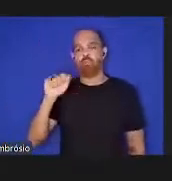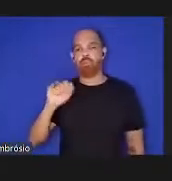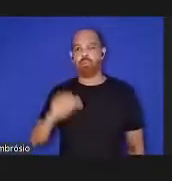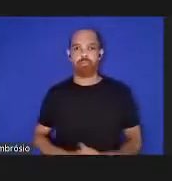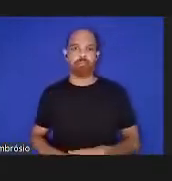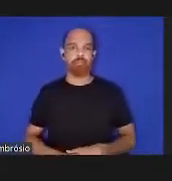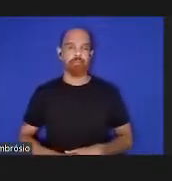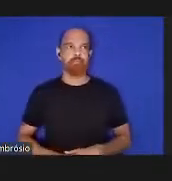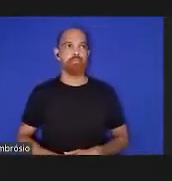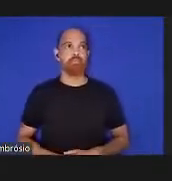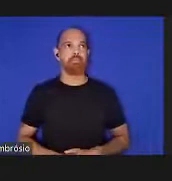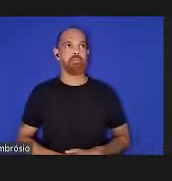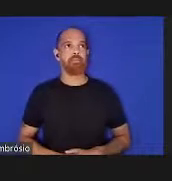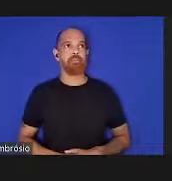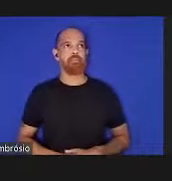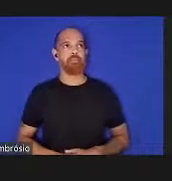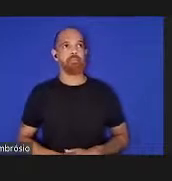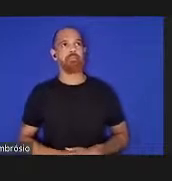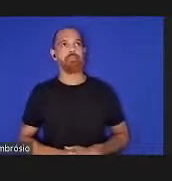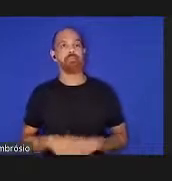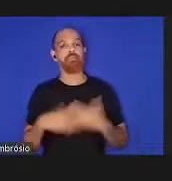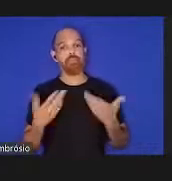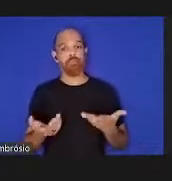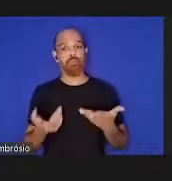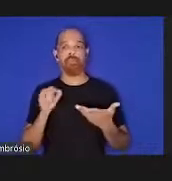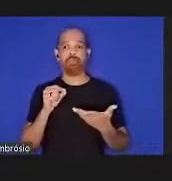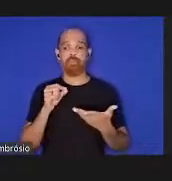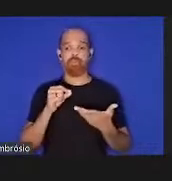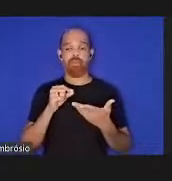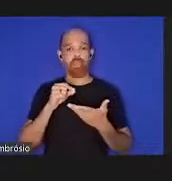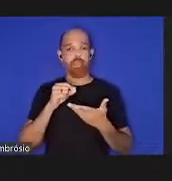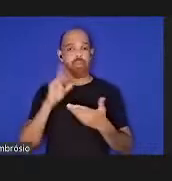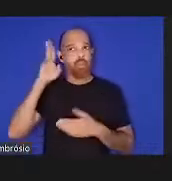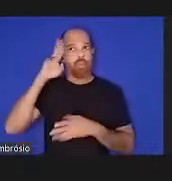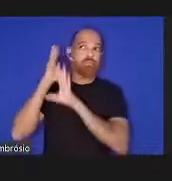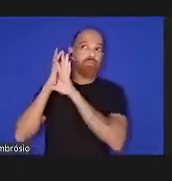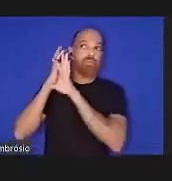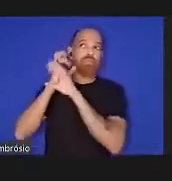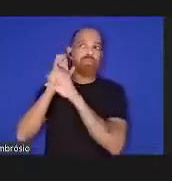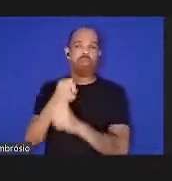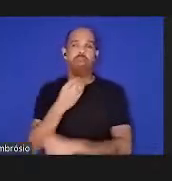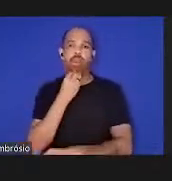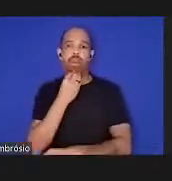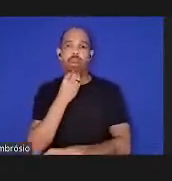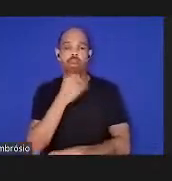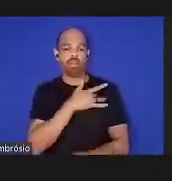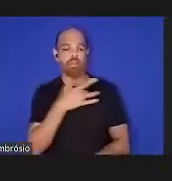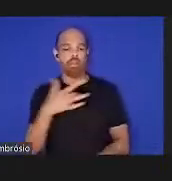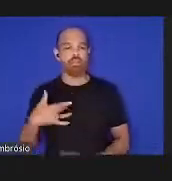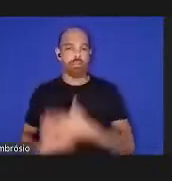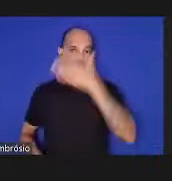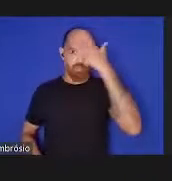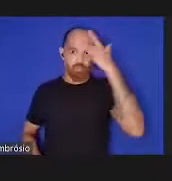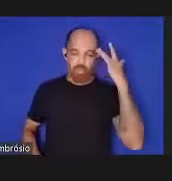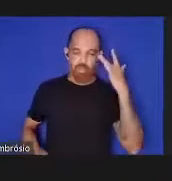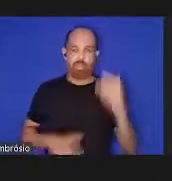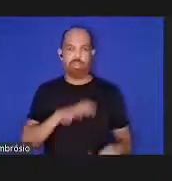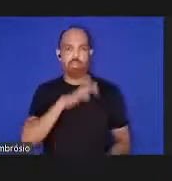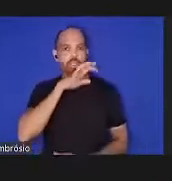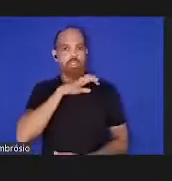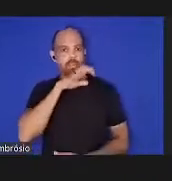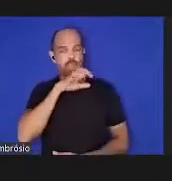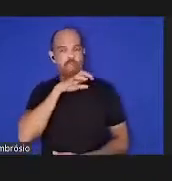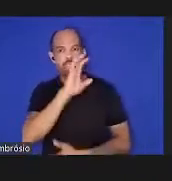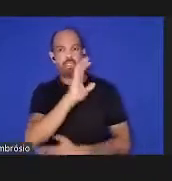recentemente no esteio de recentes pandemias tornou-se óbvio que a saúde das pessoas dos animais selvagens ou domesticados